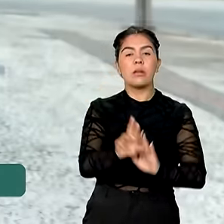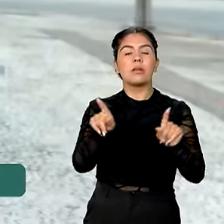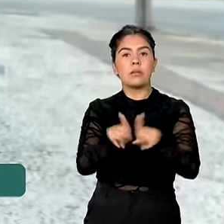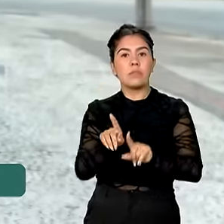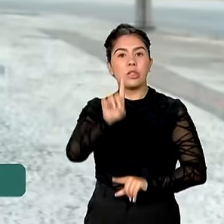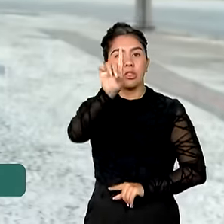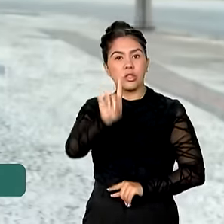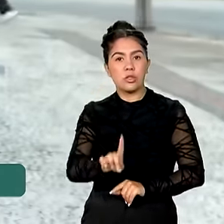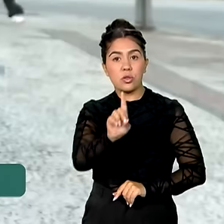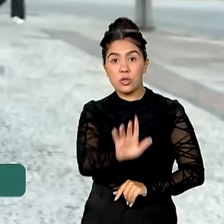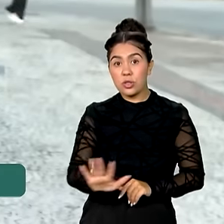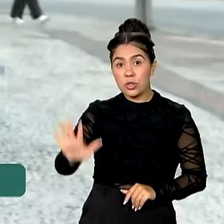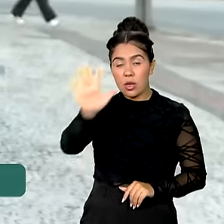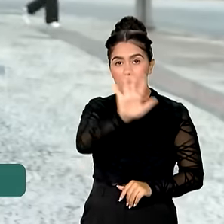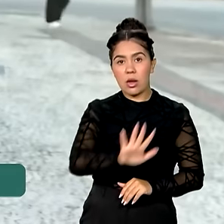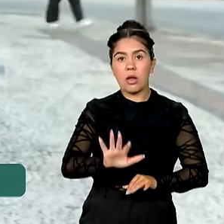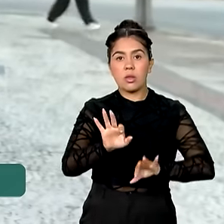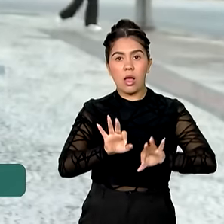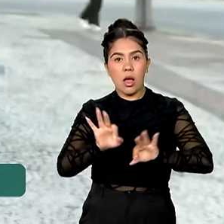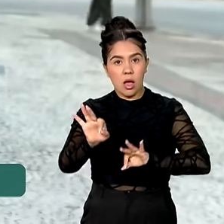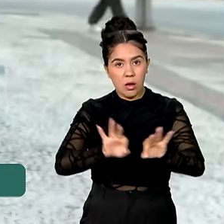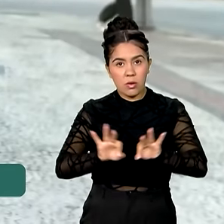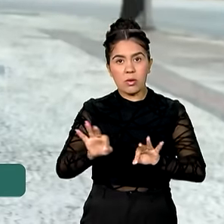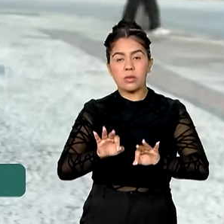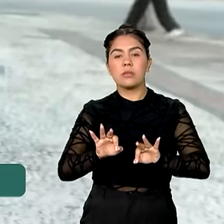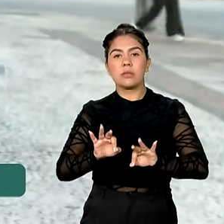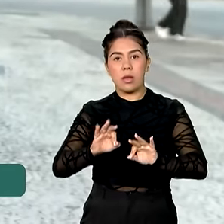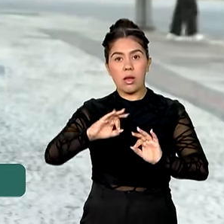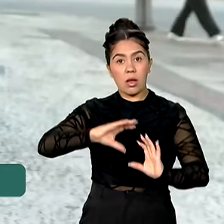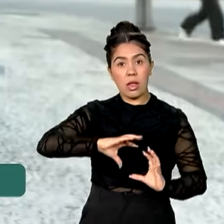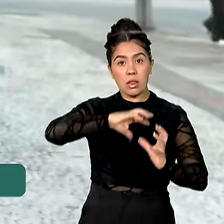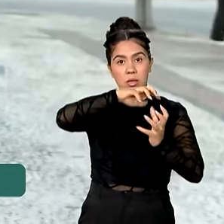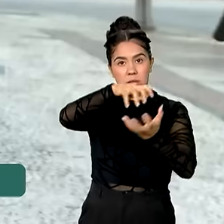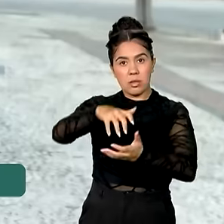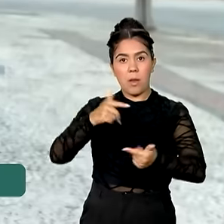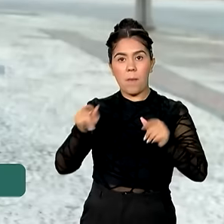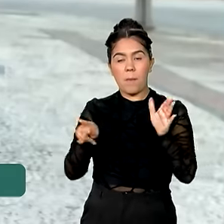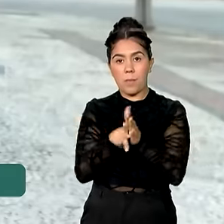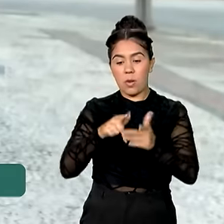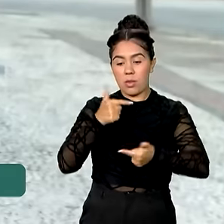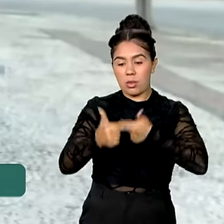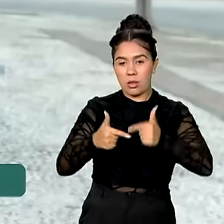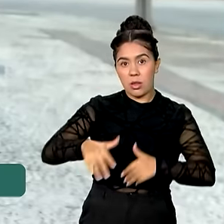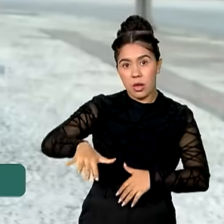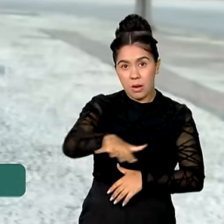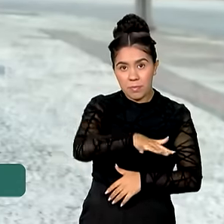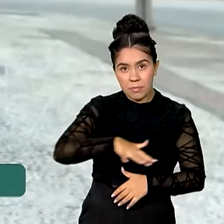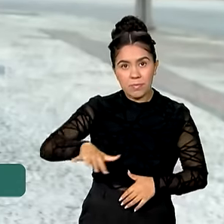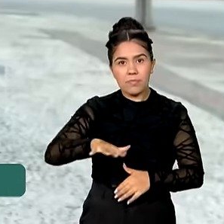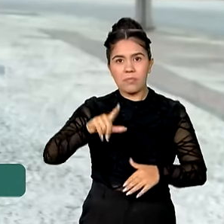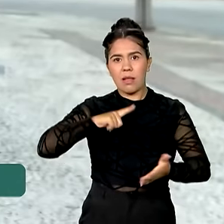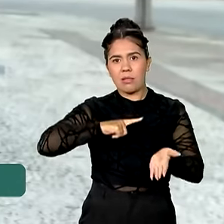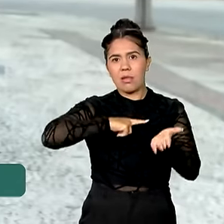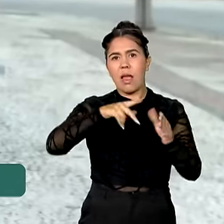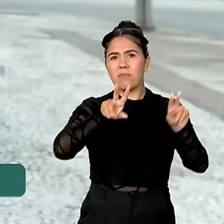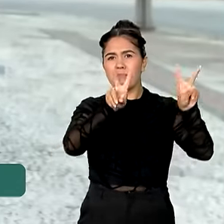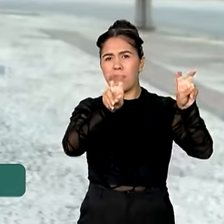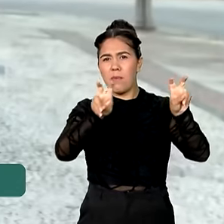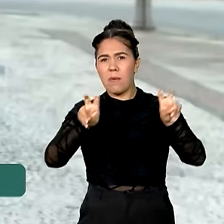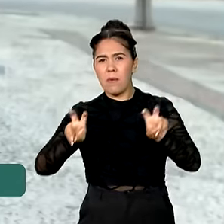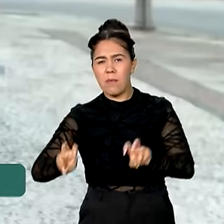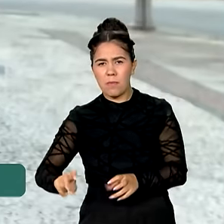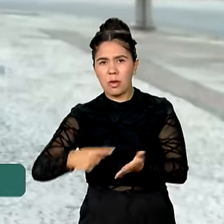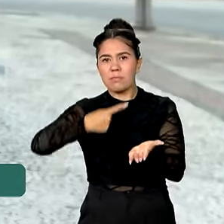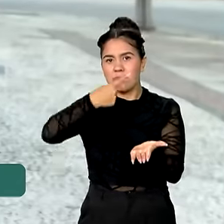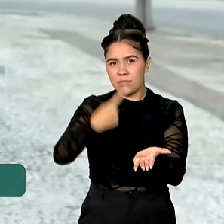-geral da Organização Internacional do Trabalho, Gilbert Hongbo. Toda essa agenda do presidente Lula do dia